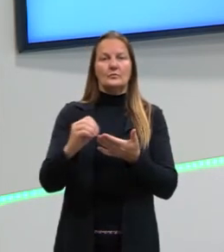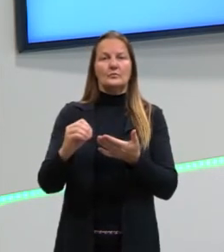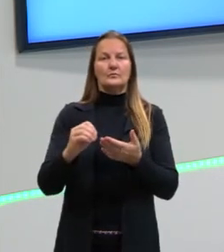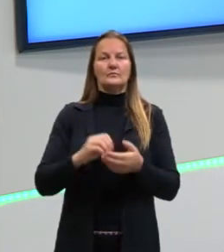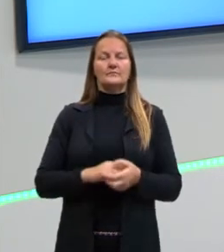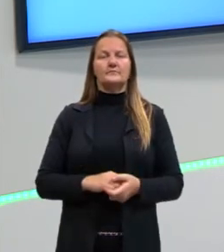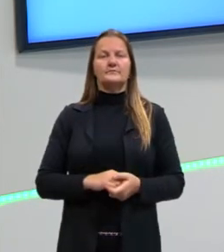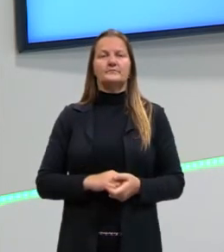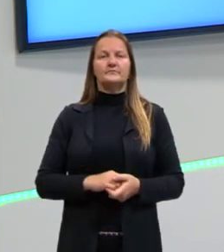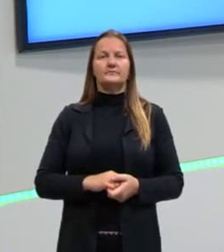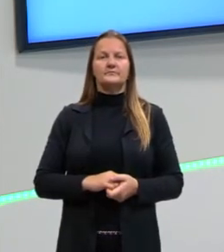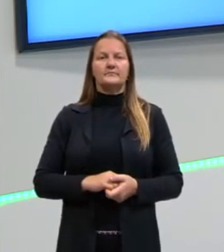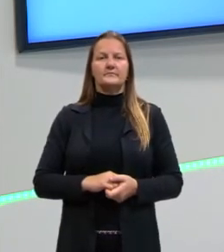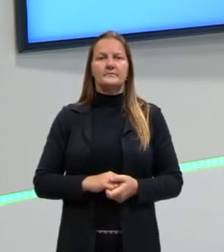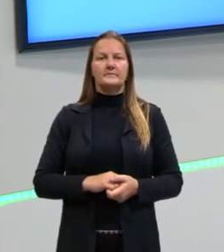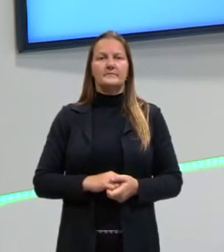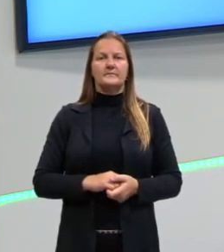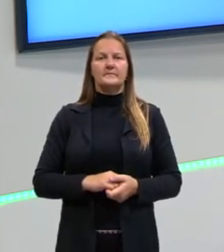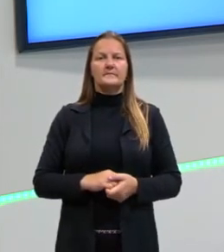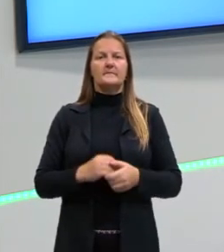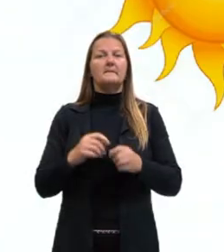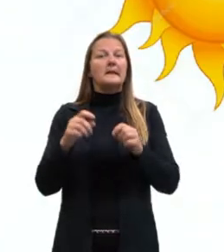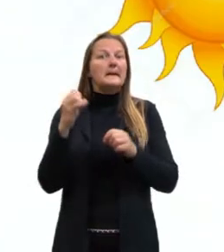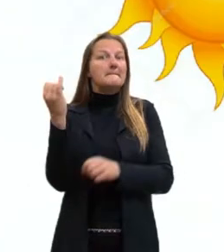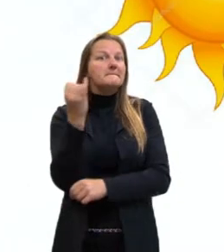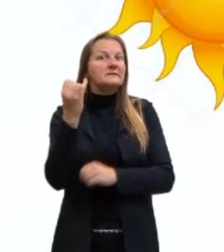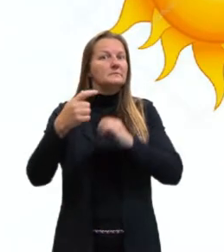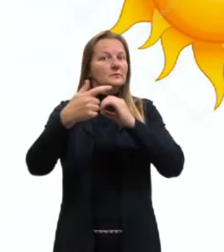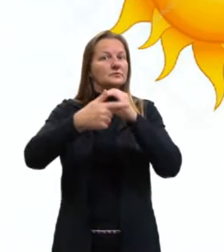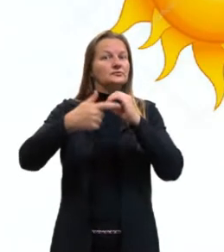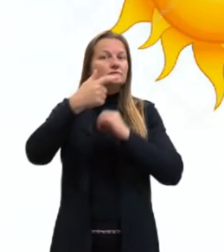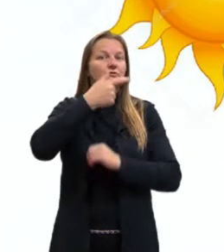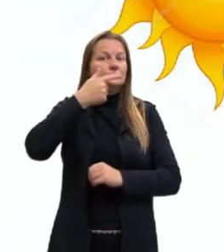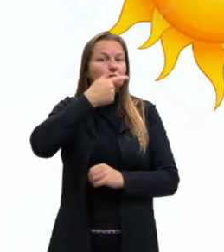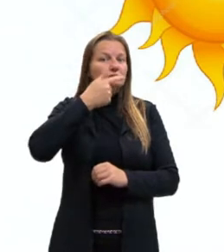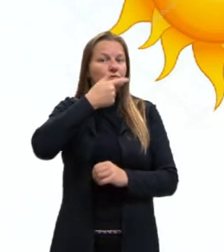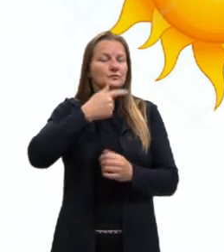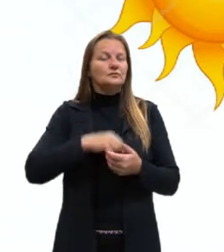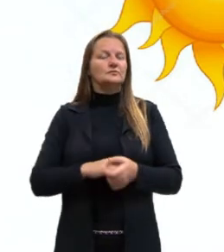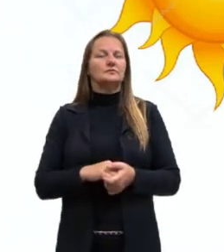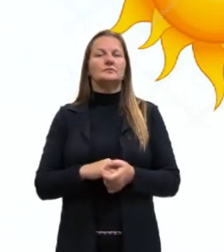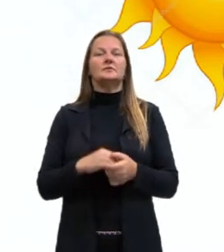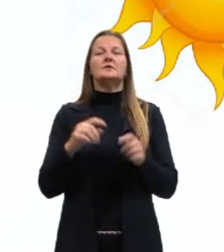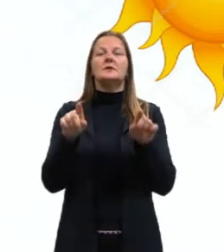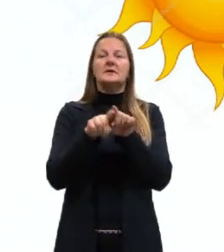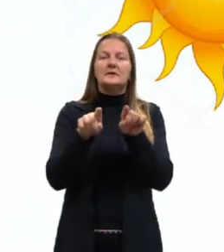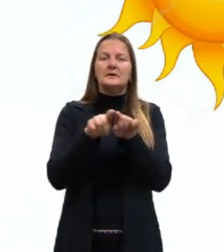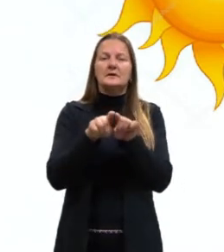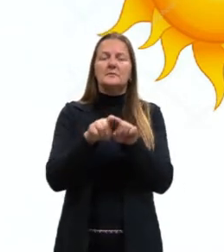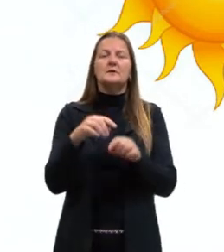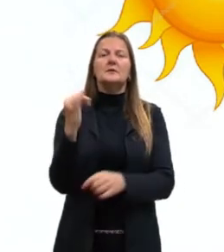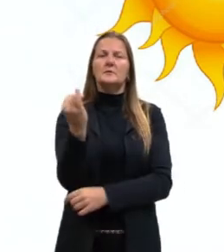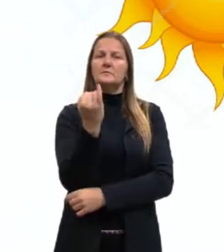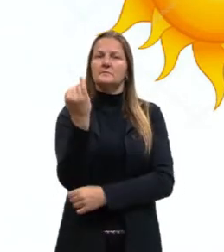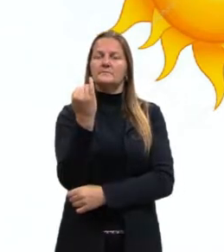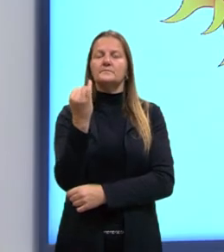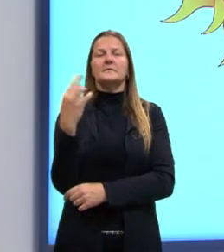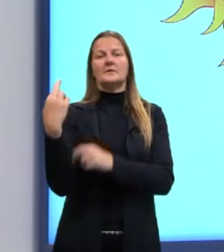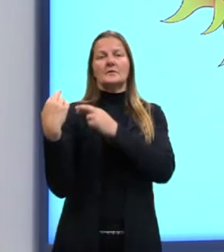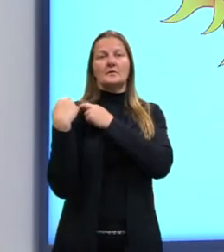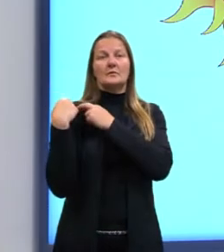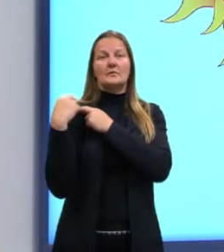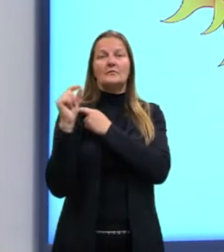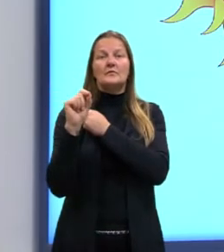especialmente, principalmente, a glicose, entre outros. Também é a principal responsável